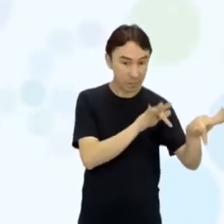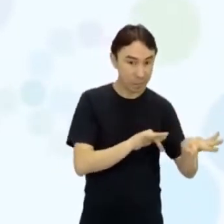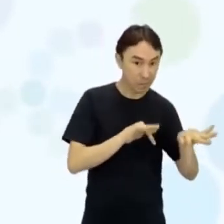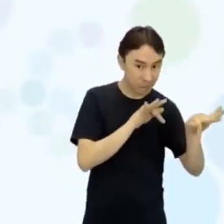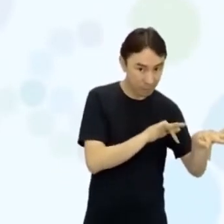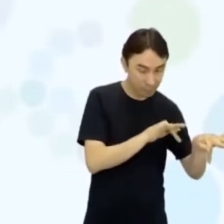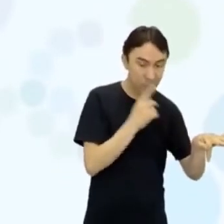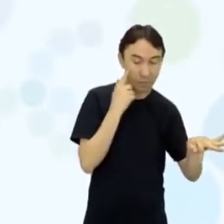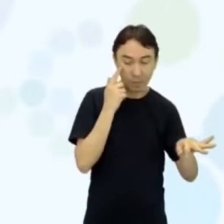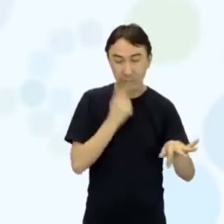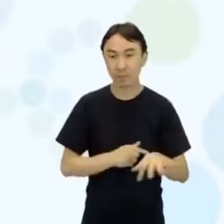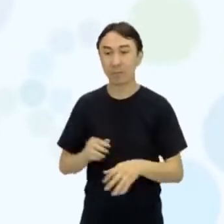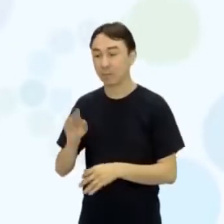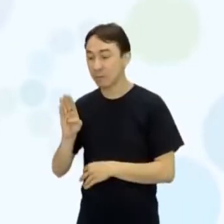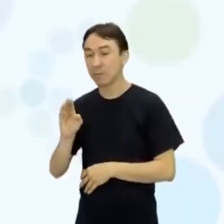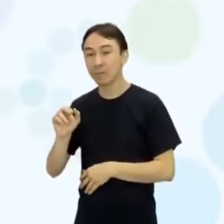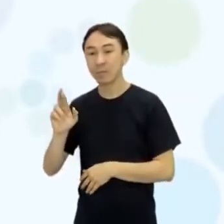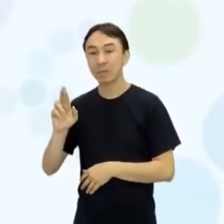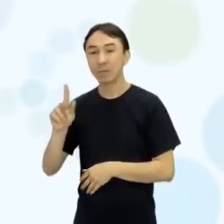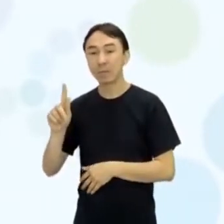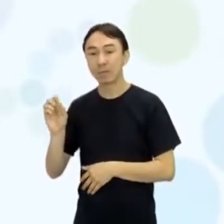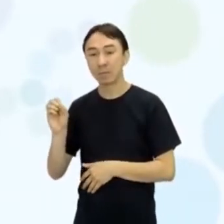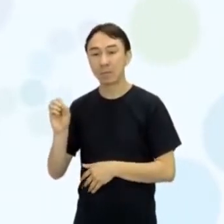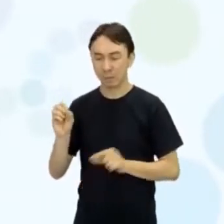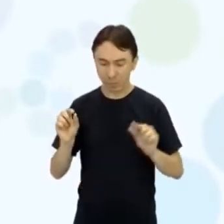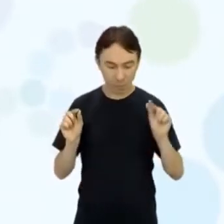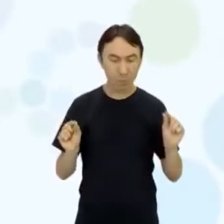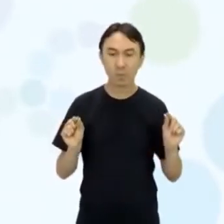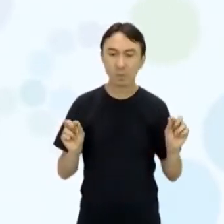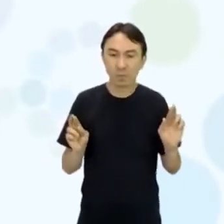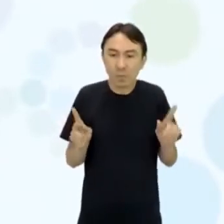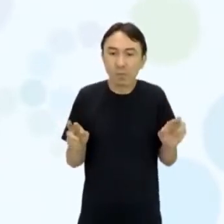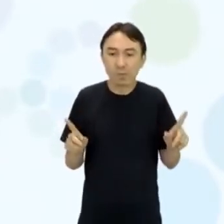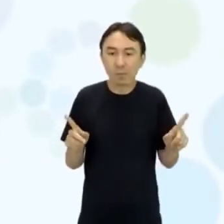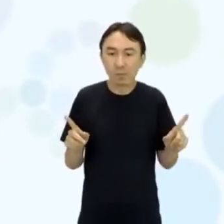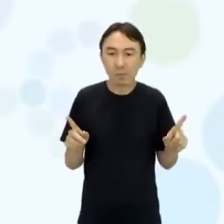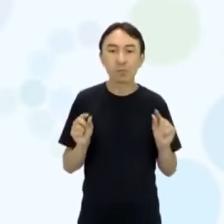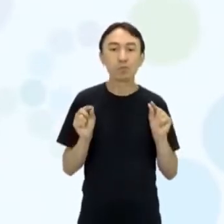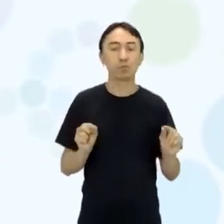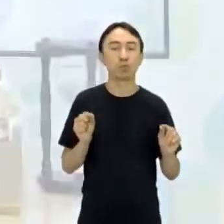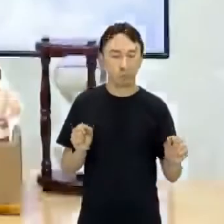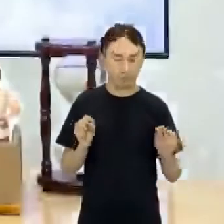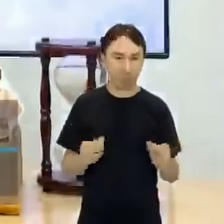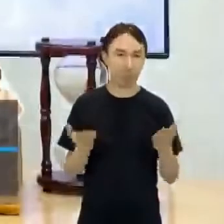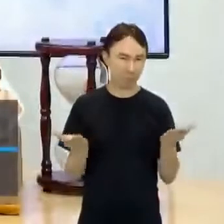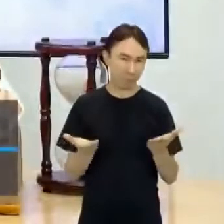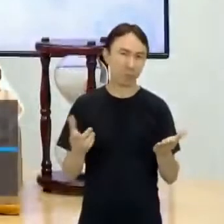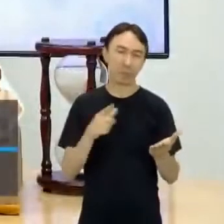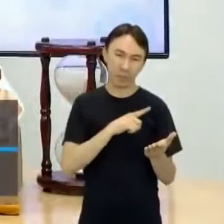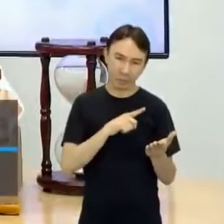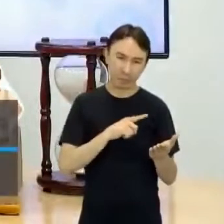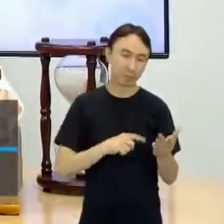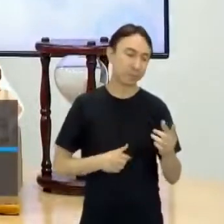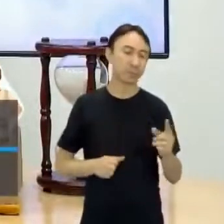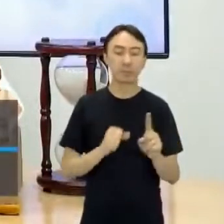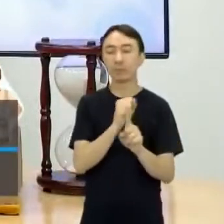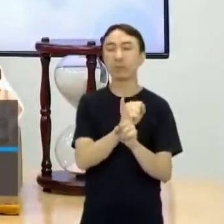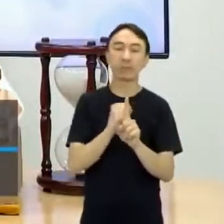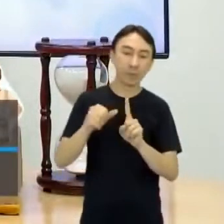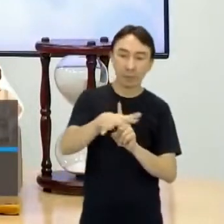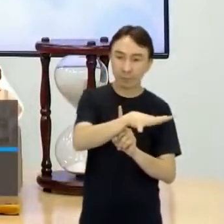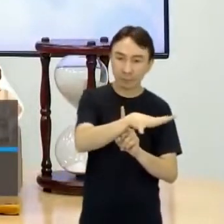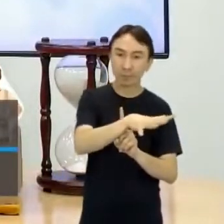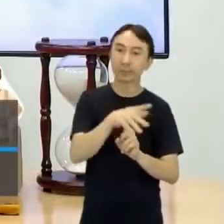burgo, né? Já estamos num momento do feudalismo onde nós temos uma sociedade mais complexa. Nós já temos